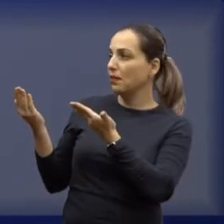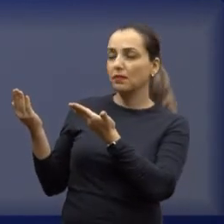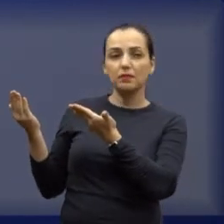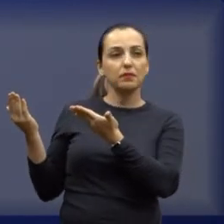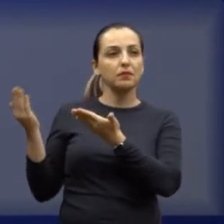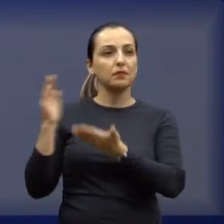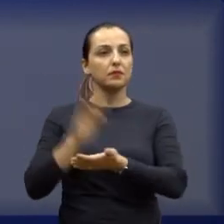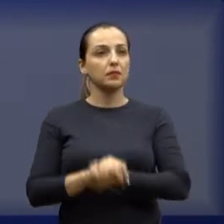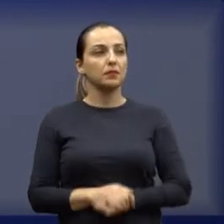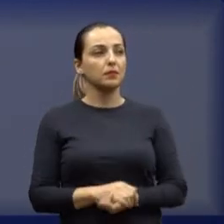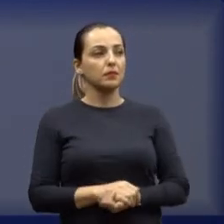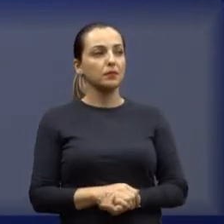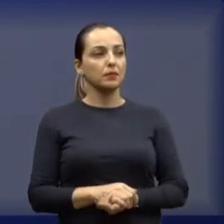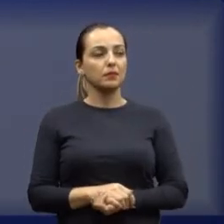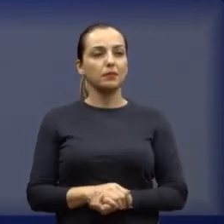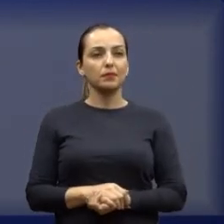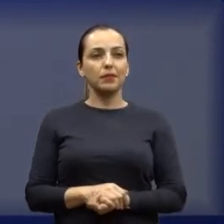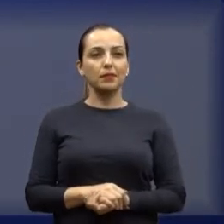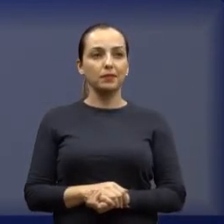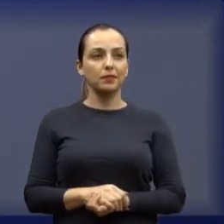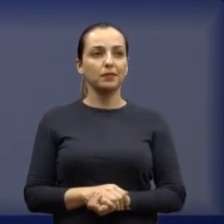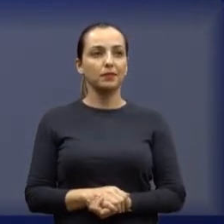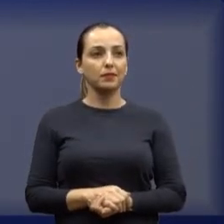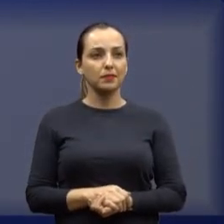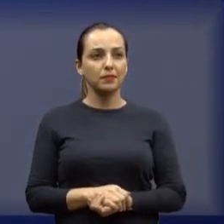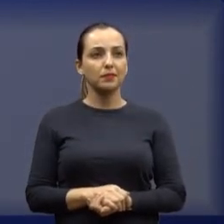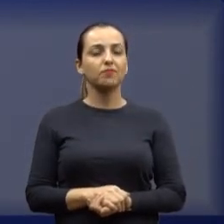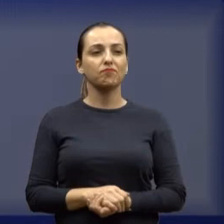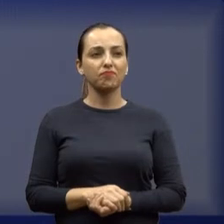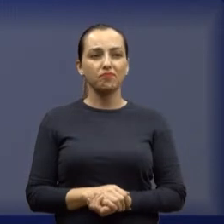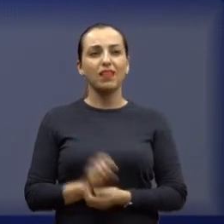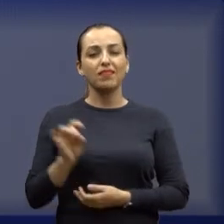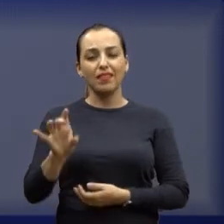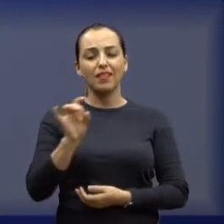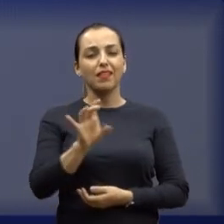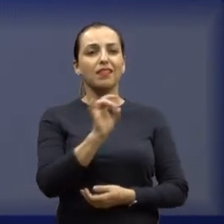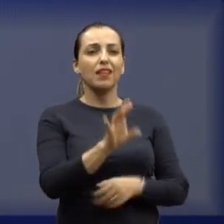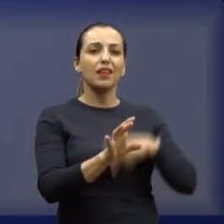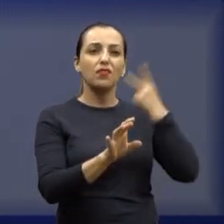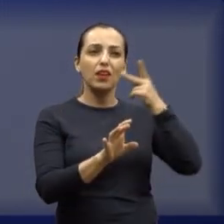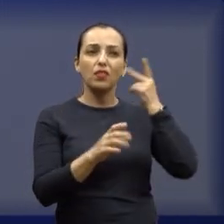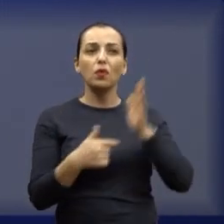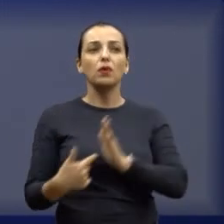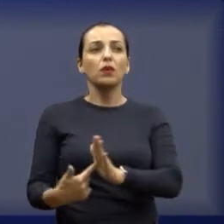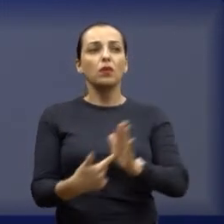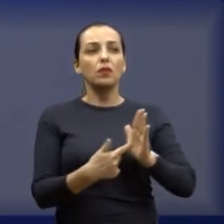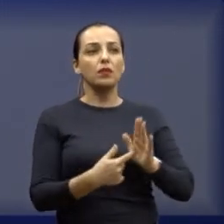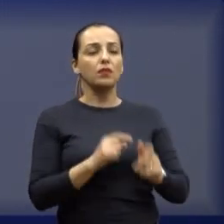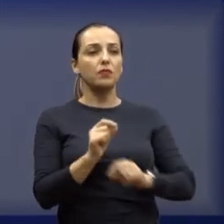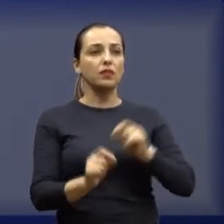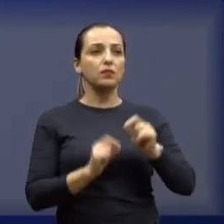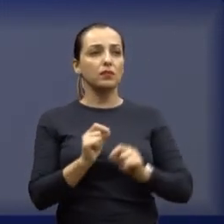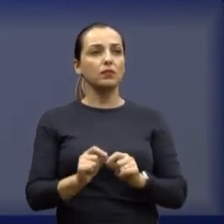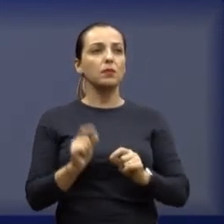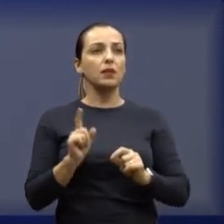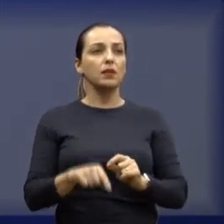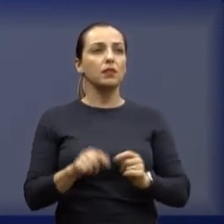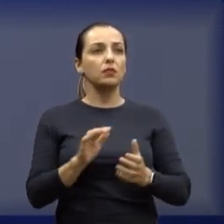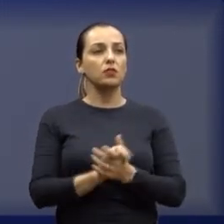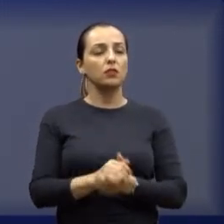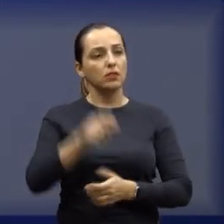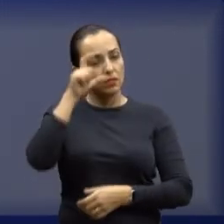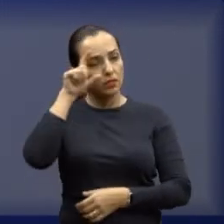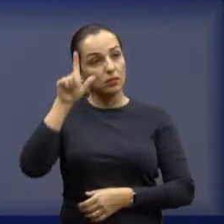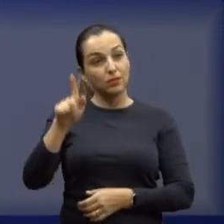2017, a mesma rua esburacada. Cada vereador trazendo o seu conceito. Aí o próximo, por favor. O Gerson, da